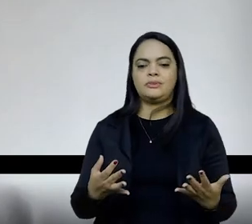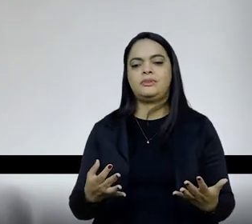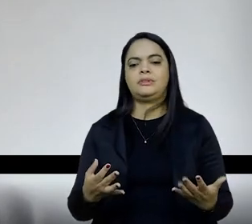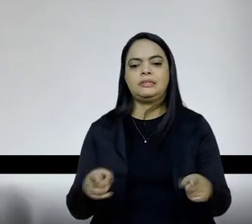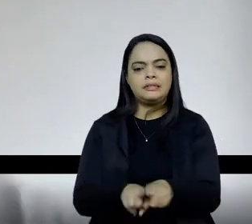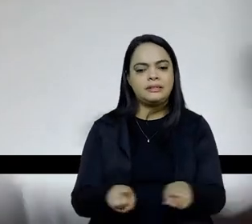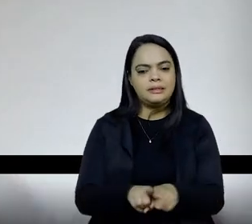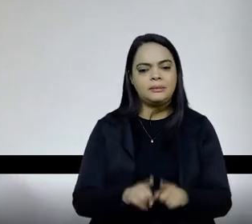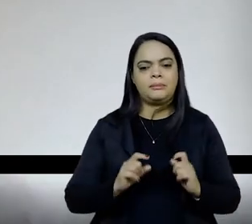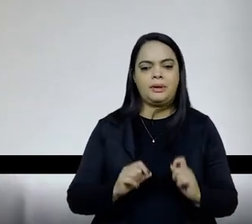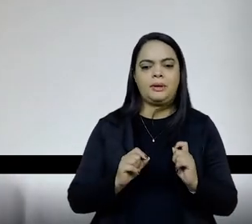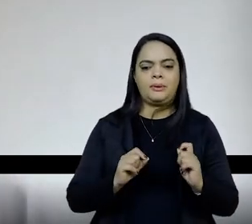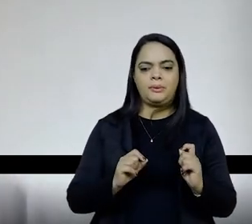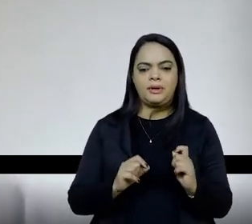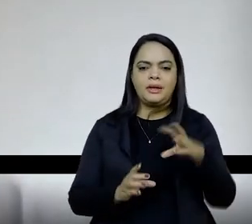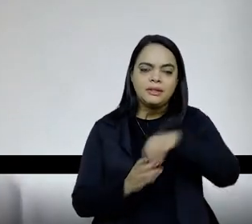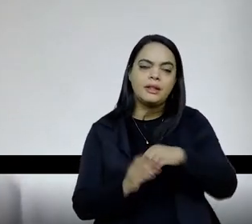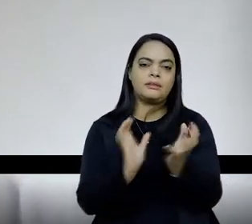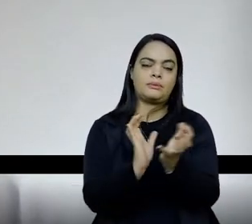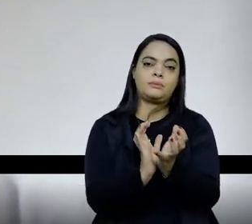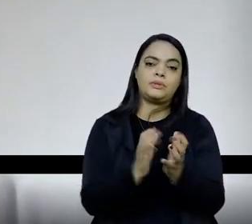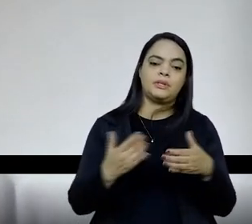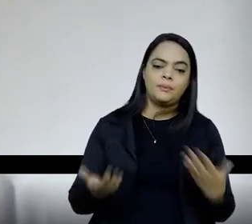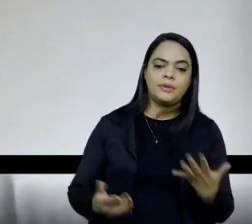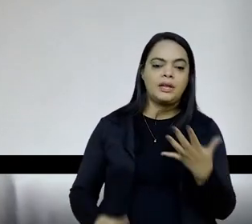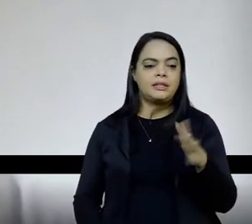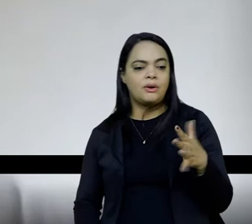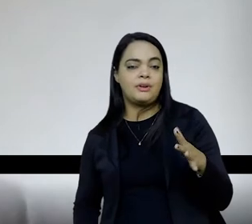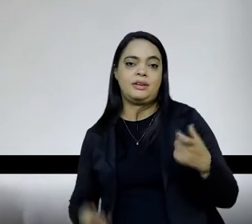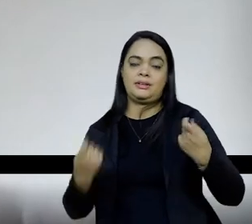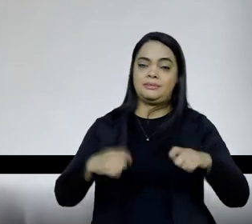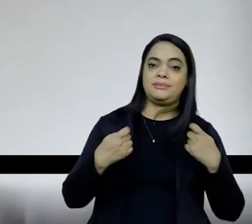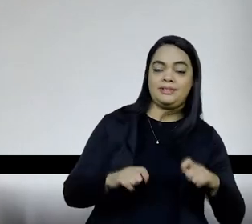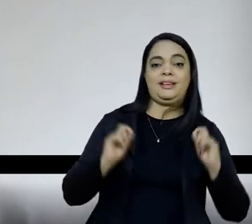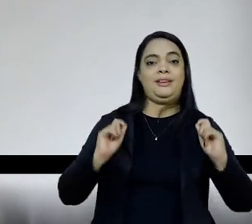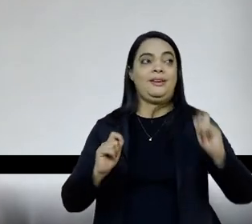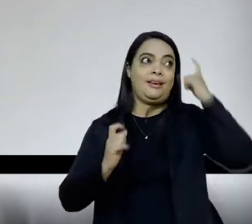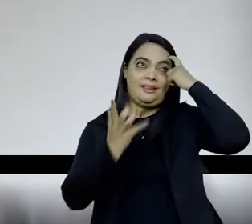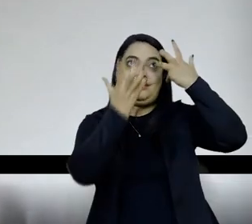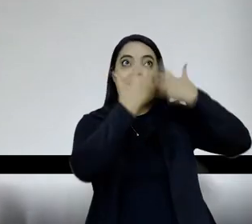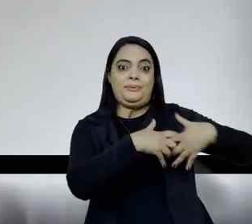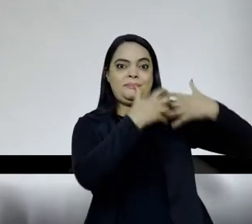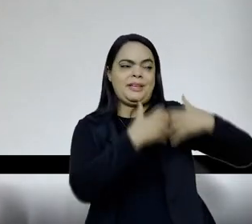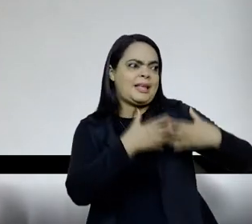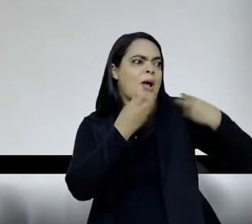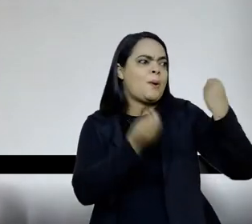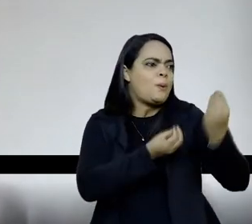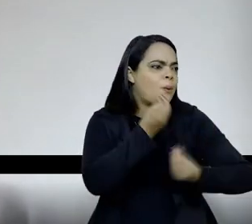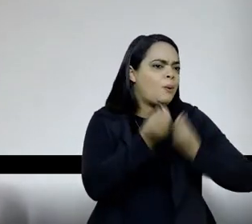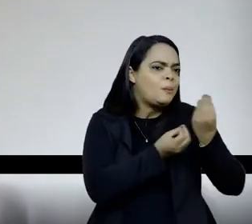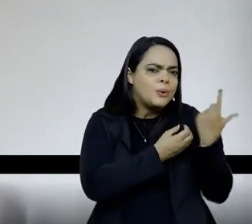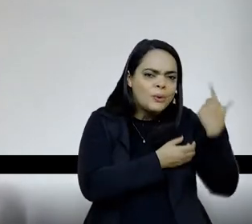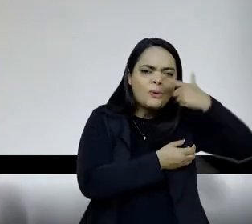e com esse grupo, né, então, talvez a gente tenha que fazer um exercício de pensação, assim, como atingir as